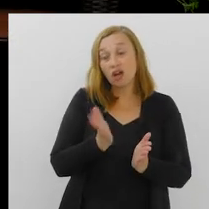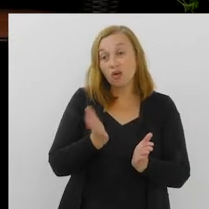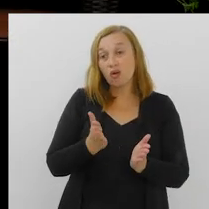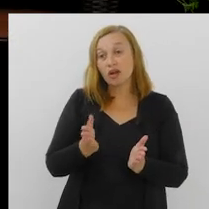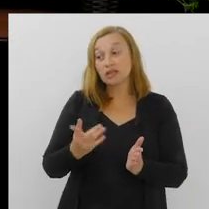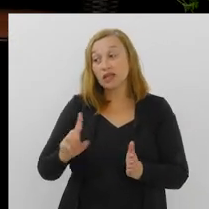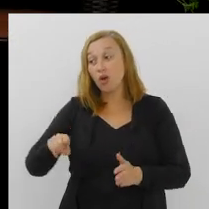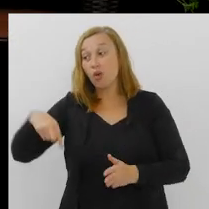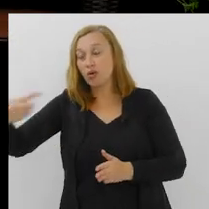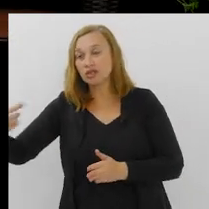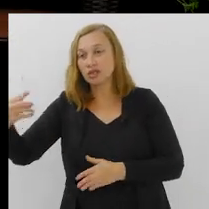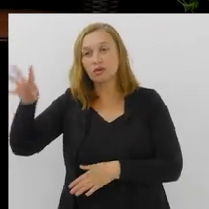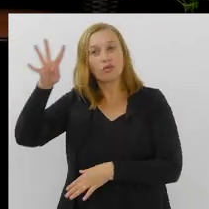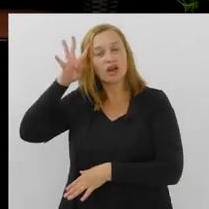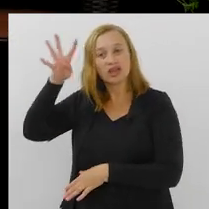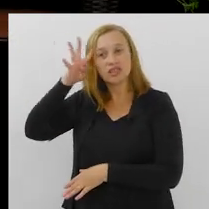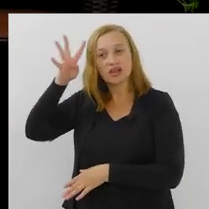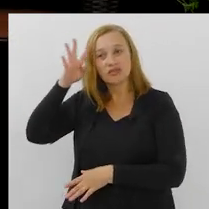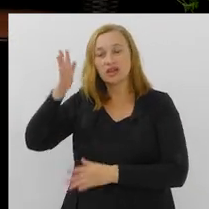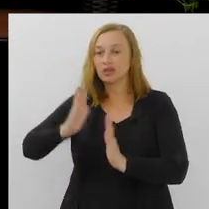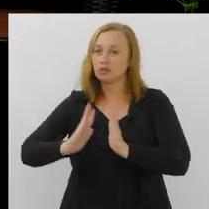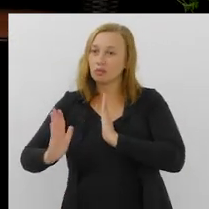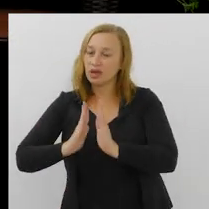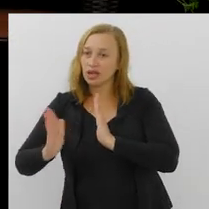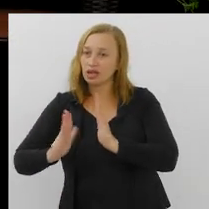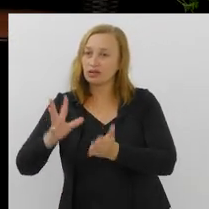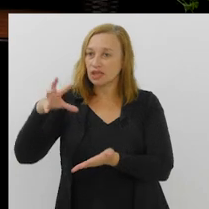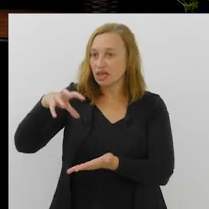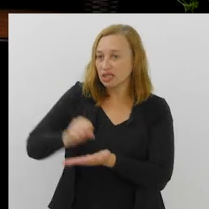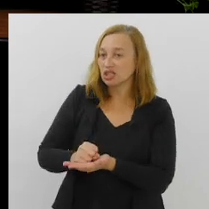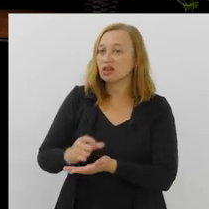segundo lote na próxima quarta-feira.